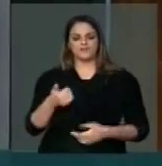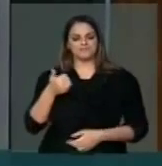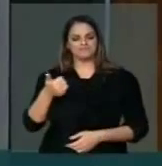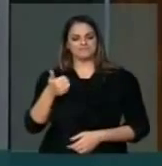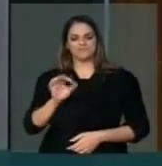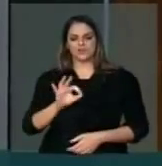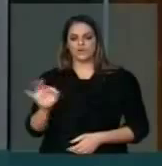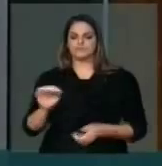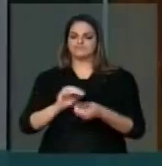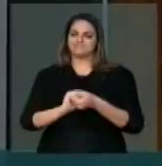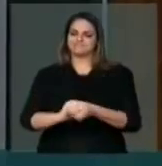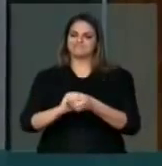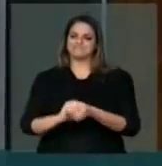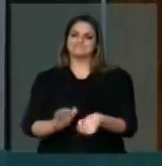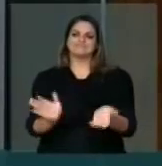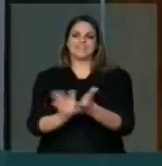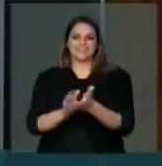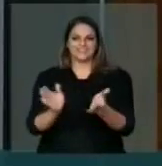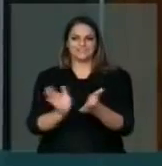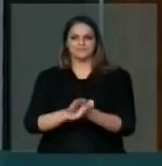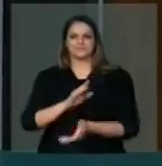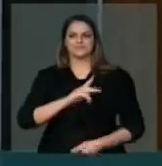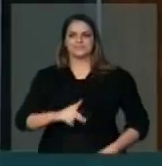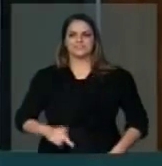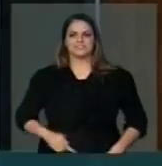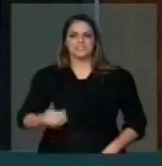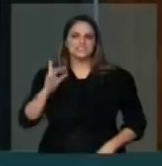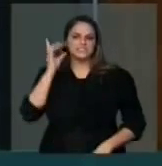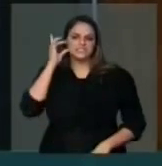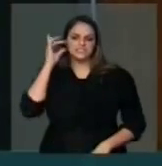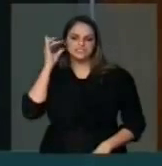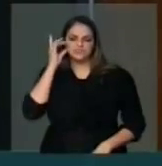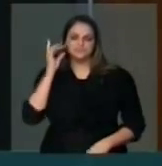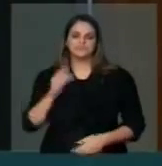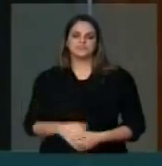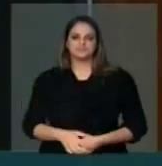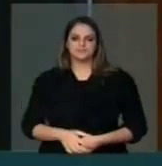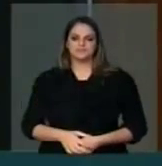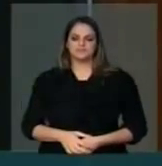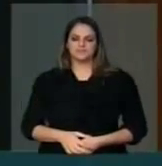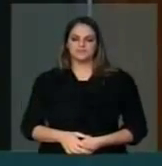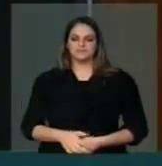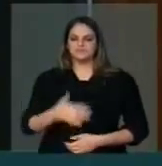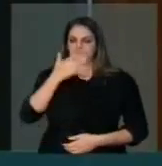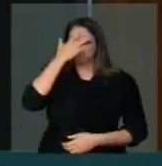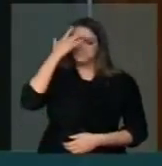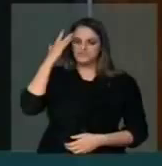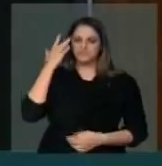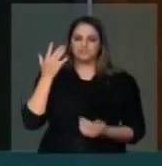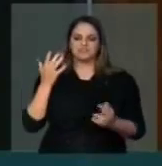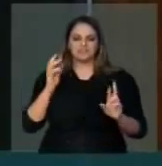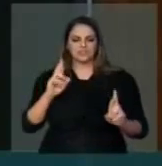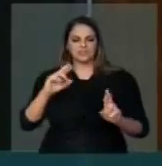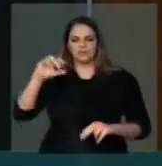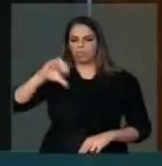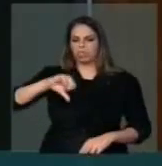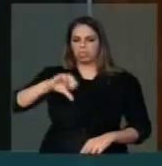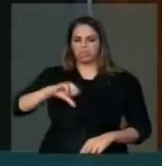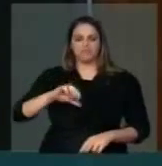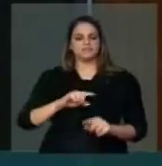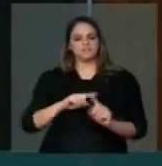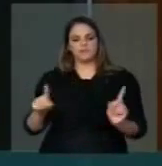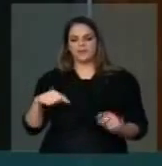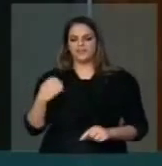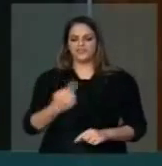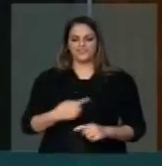cumprimentos à Presidenta Dilma. Enquanto muitos torcem pelo pior, nós estamos construindo